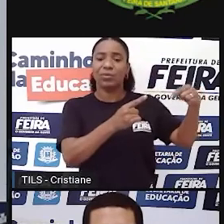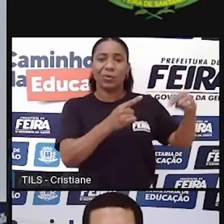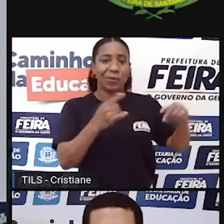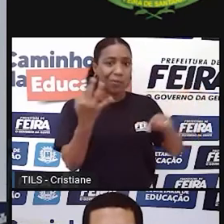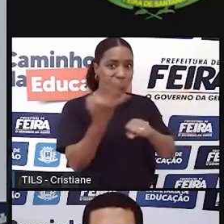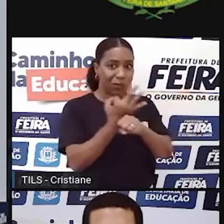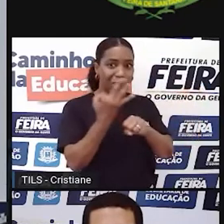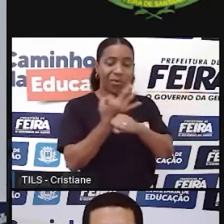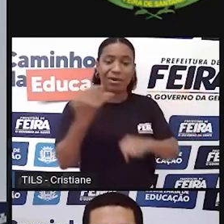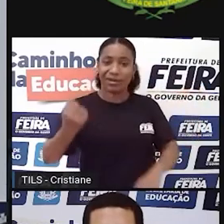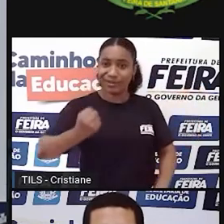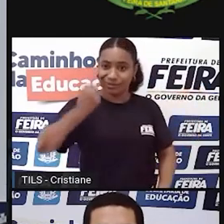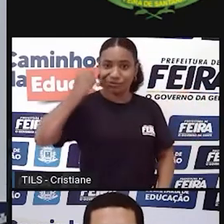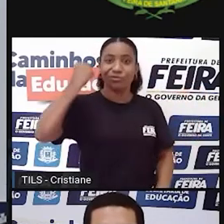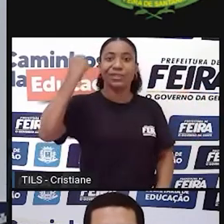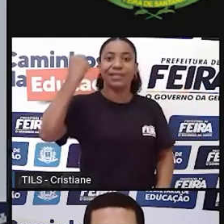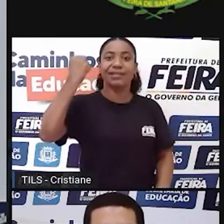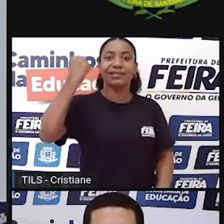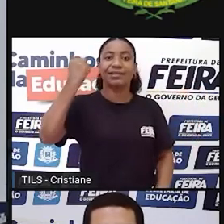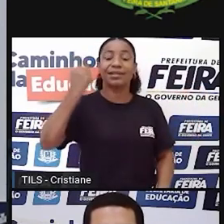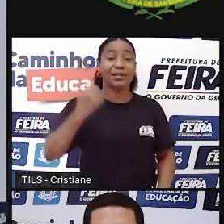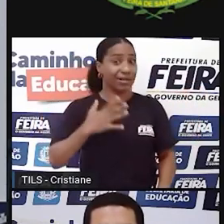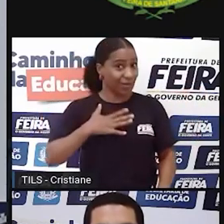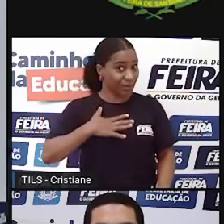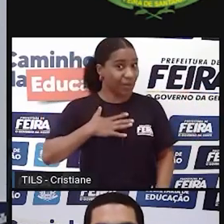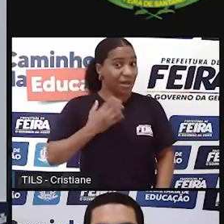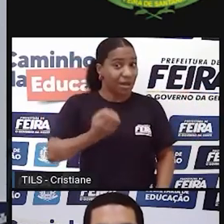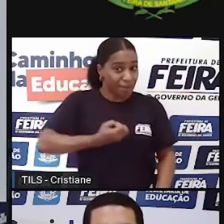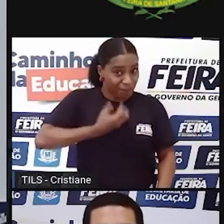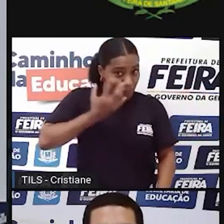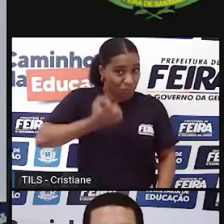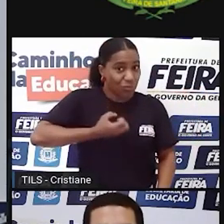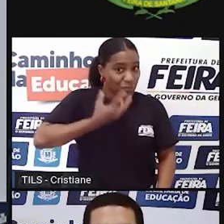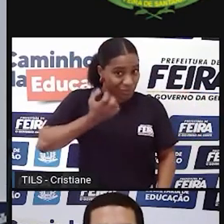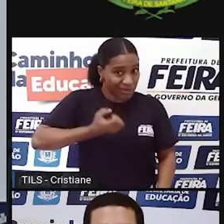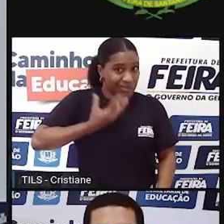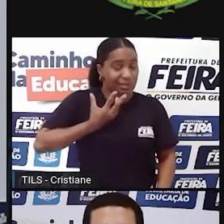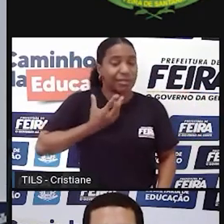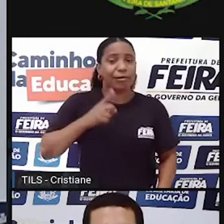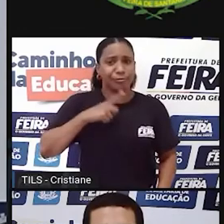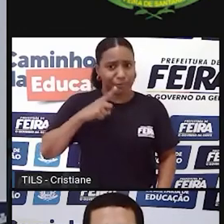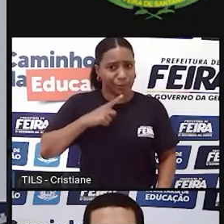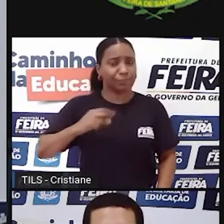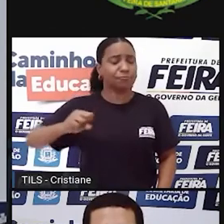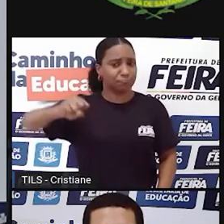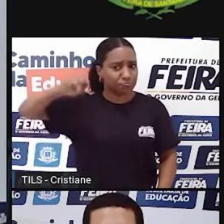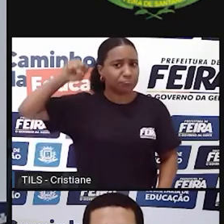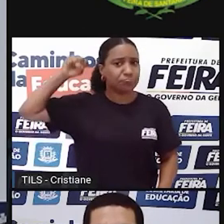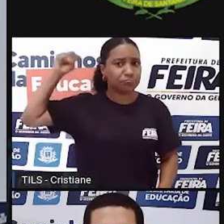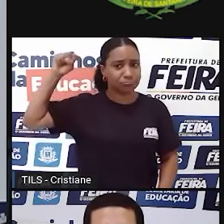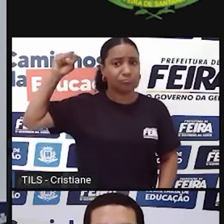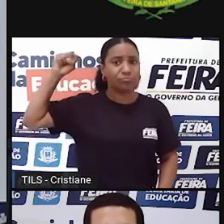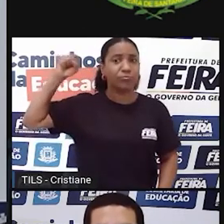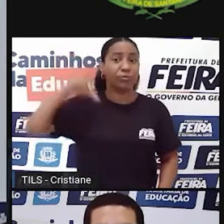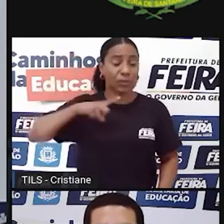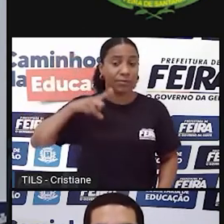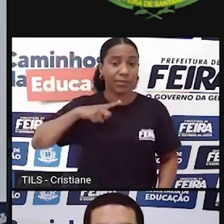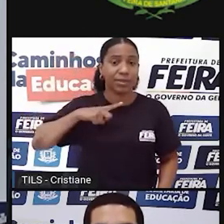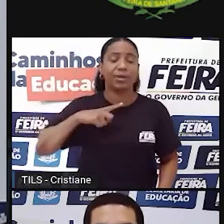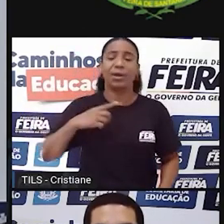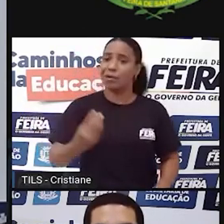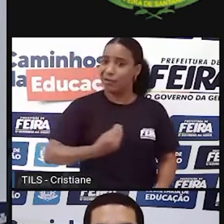meu forte, é o que eu gosto mais de escrever, tá? Não que escrever sobre a vida, escrevo muito sobre